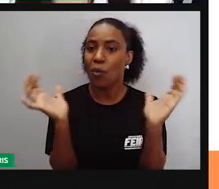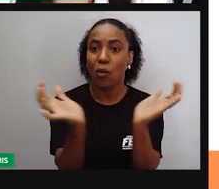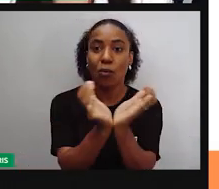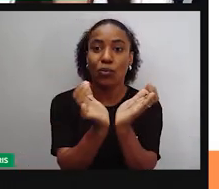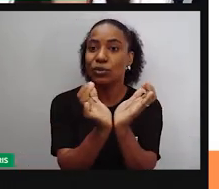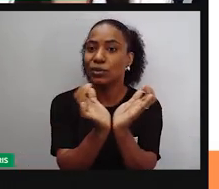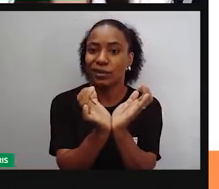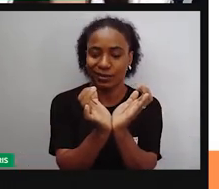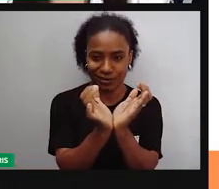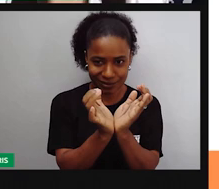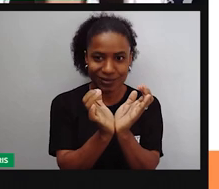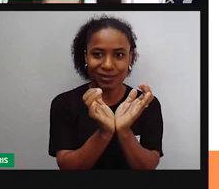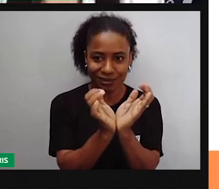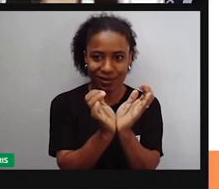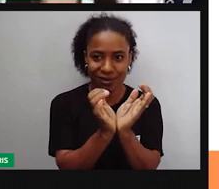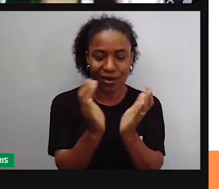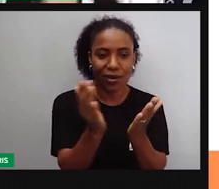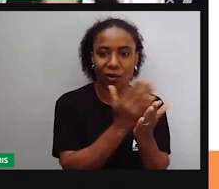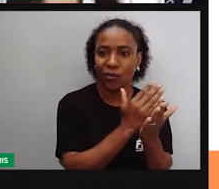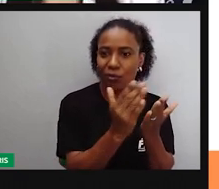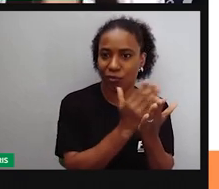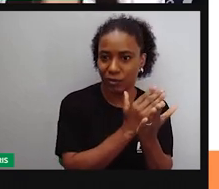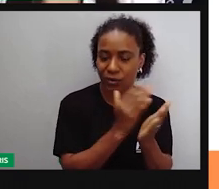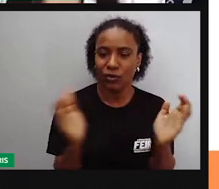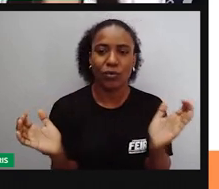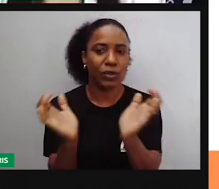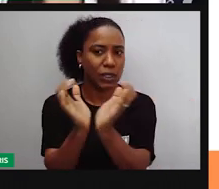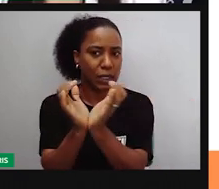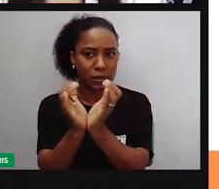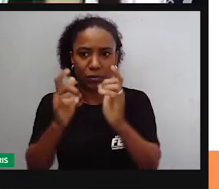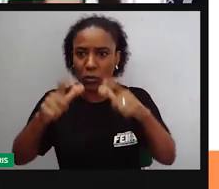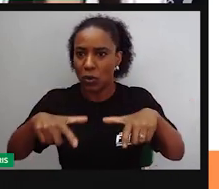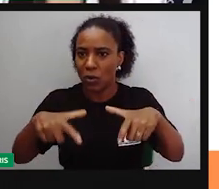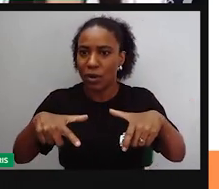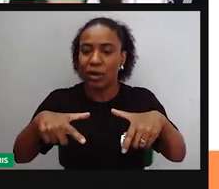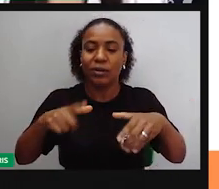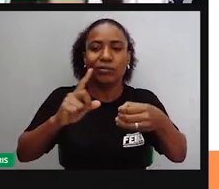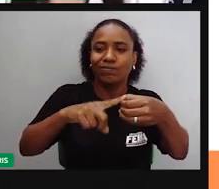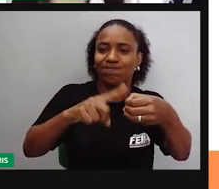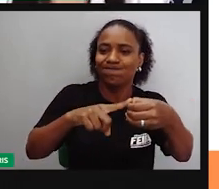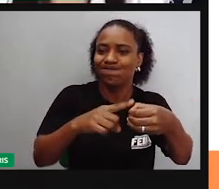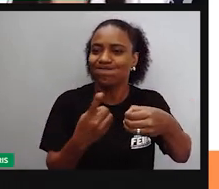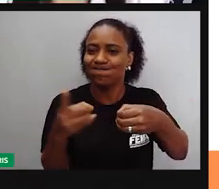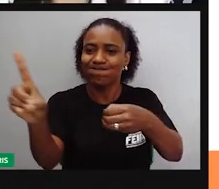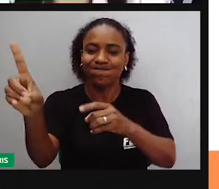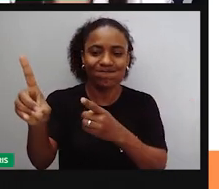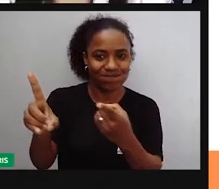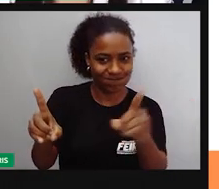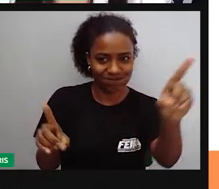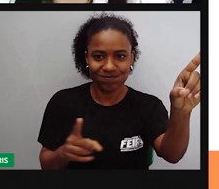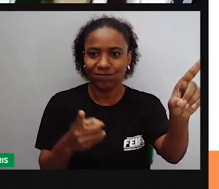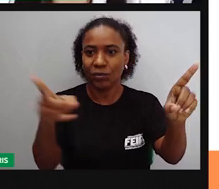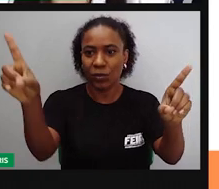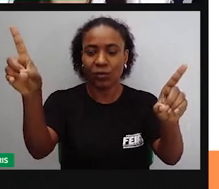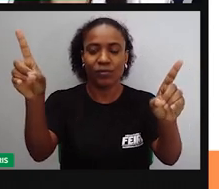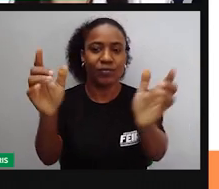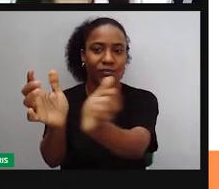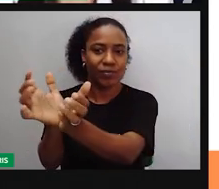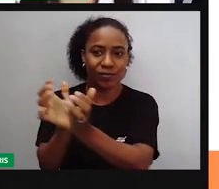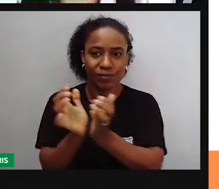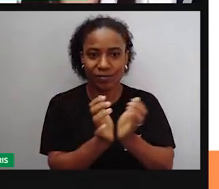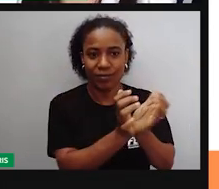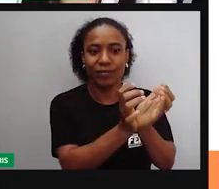comunidades que não moram em bairros aí, né? Existem comunidades que se associam, que se juntam para